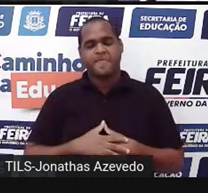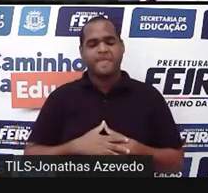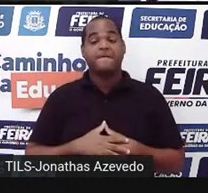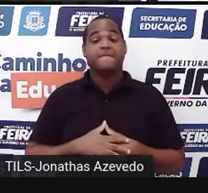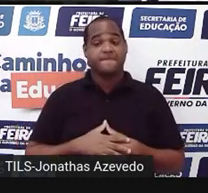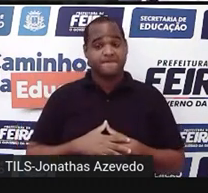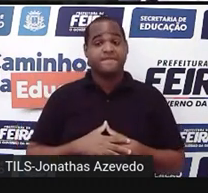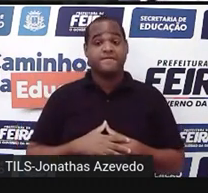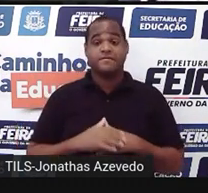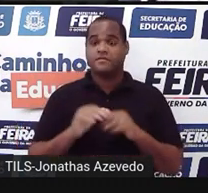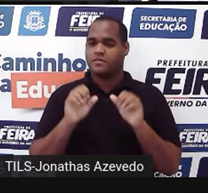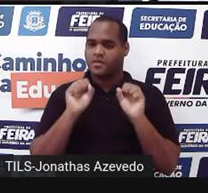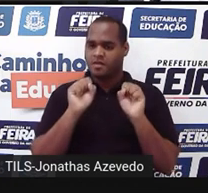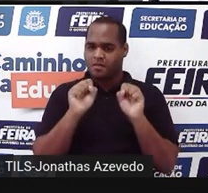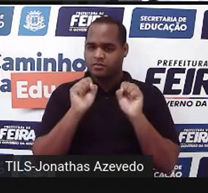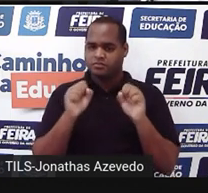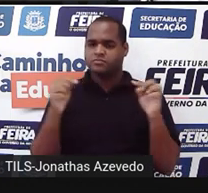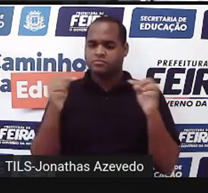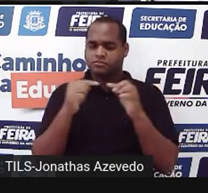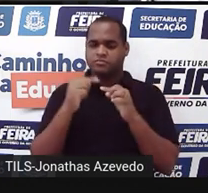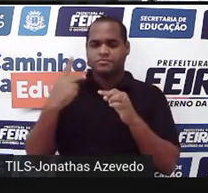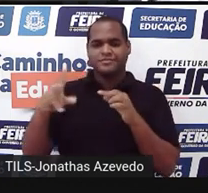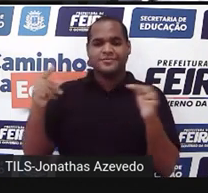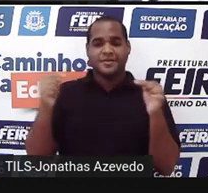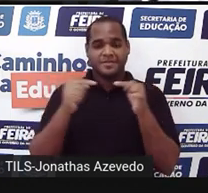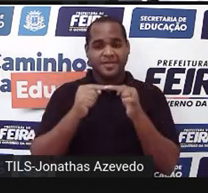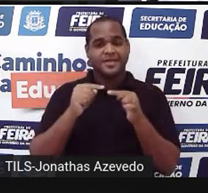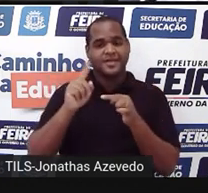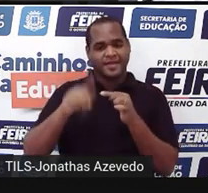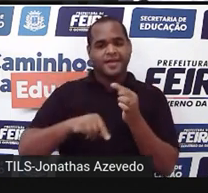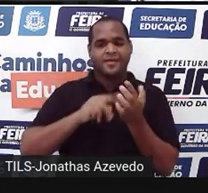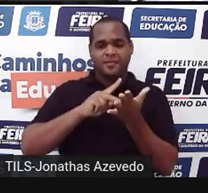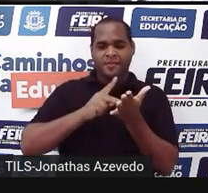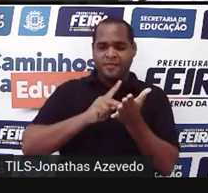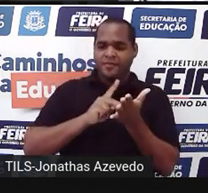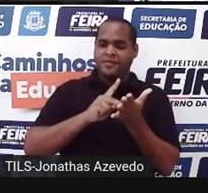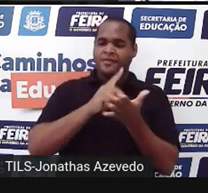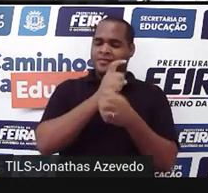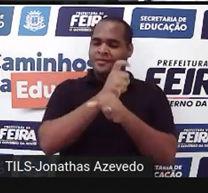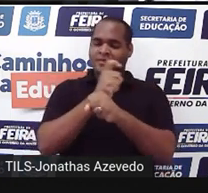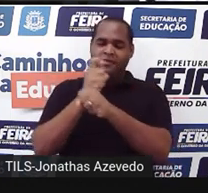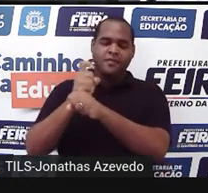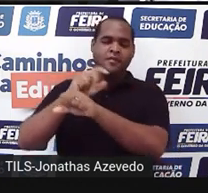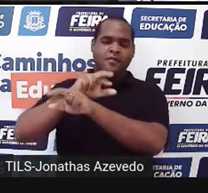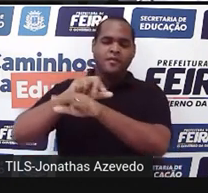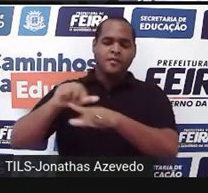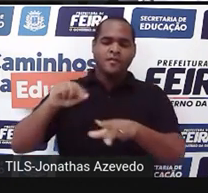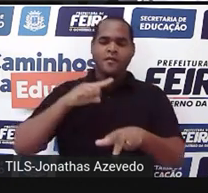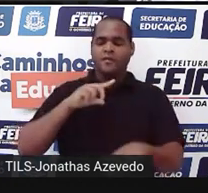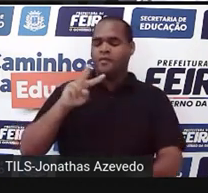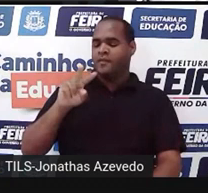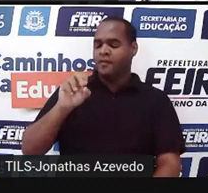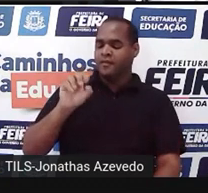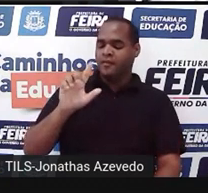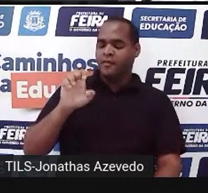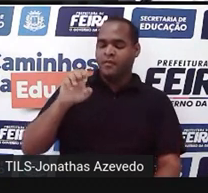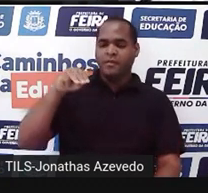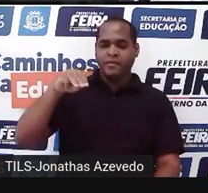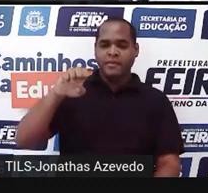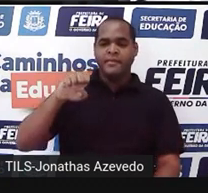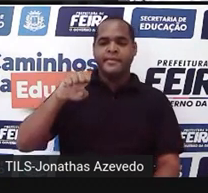ela está aplicada nos sólidos geométricos. Volume só se